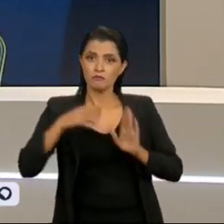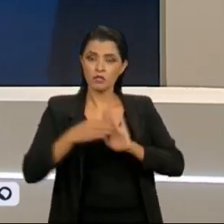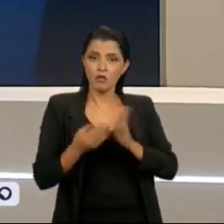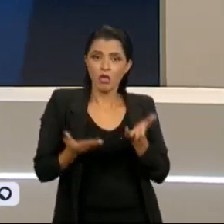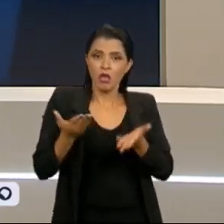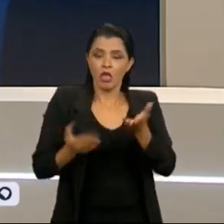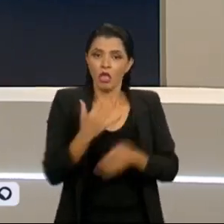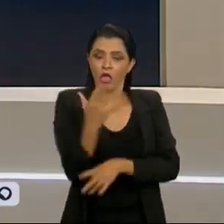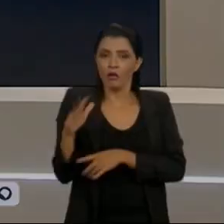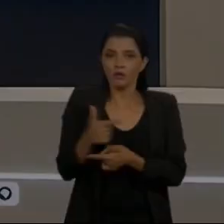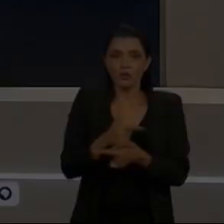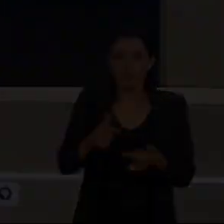equilíbrio ambiental no mundo.